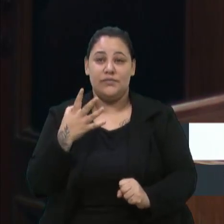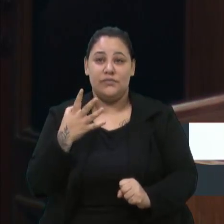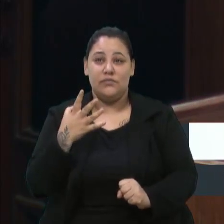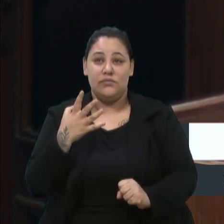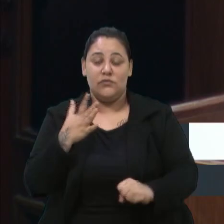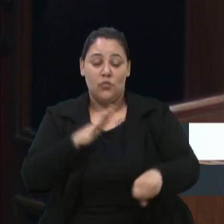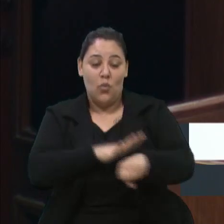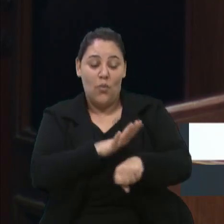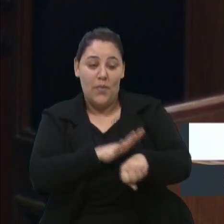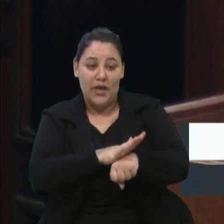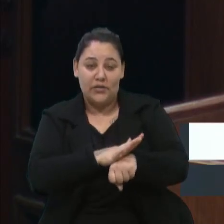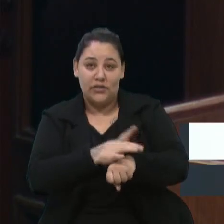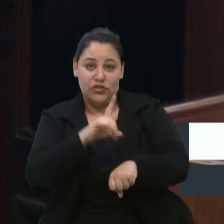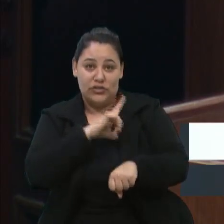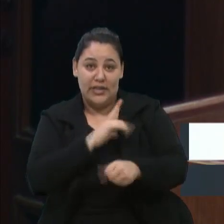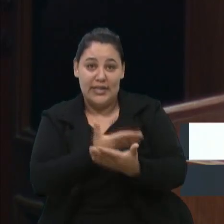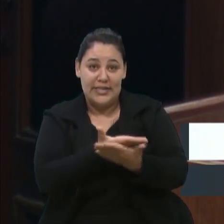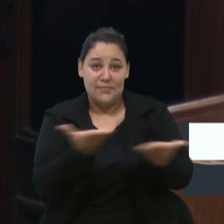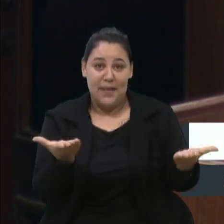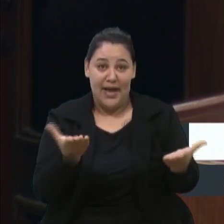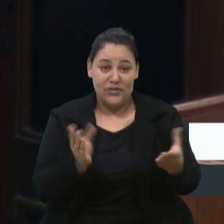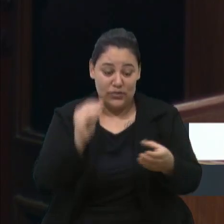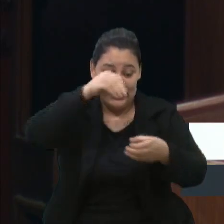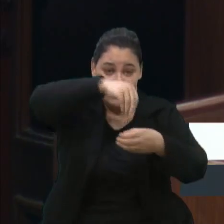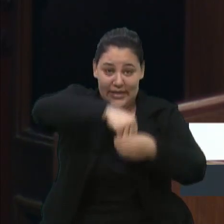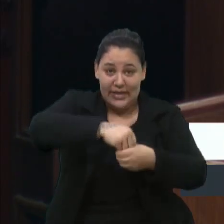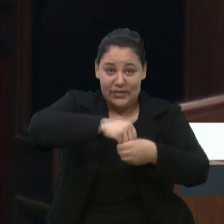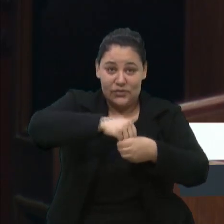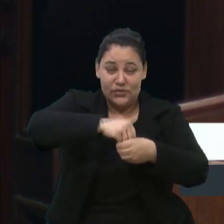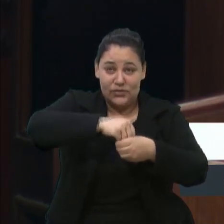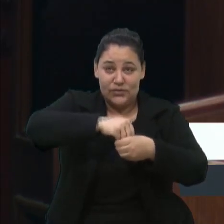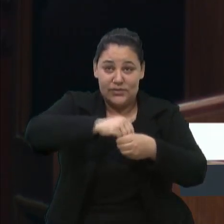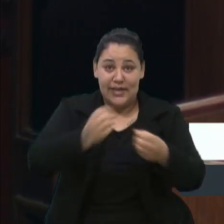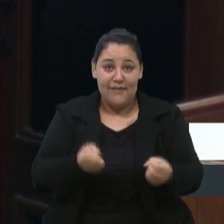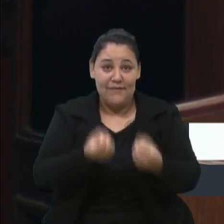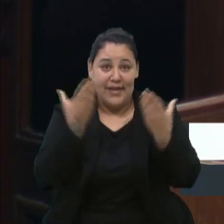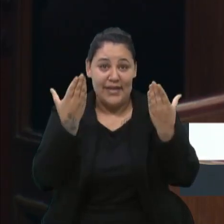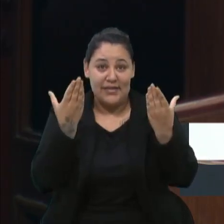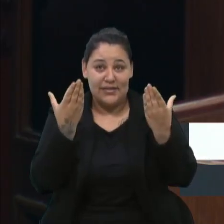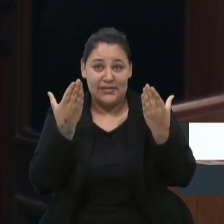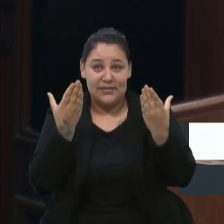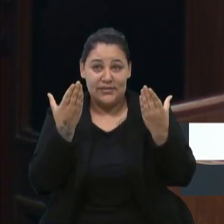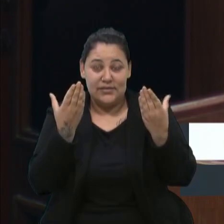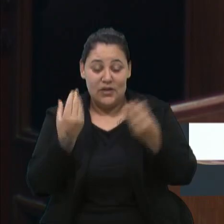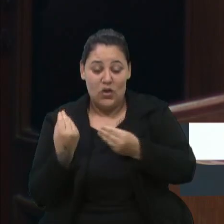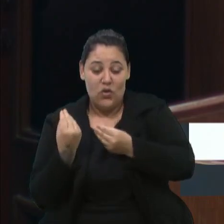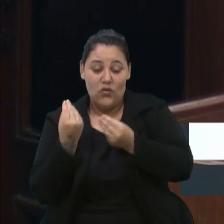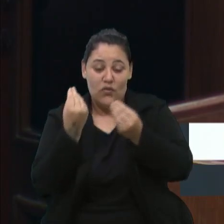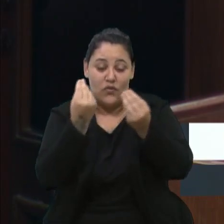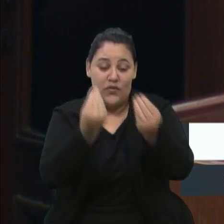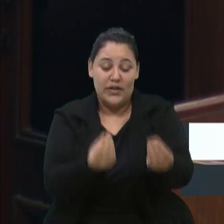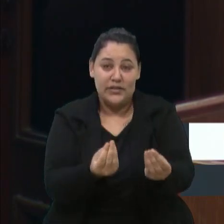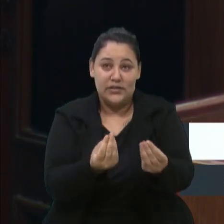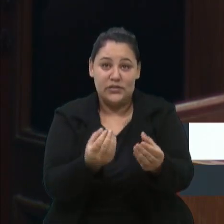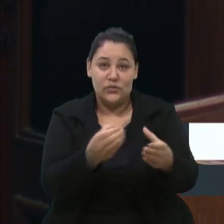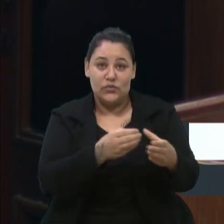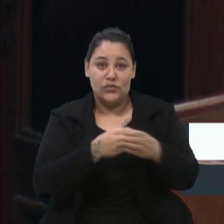do momento que a gente tem espaços dentro da Festa da Uva, que possam estar oferecendo para esse